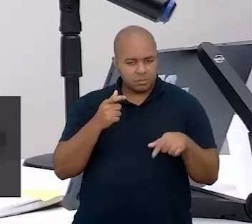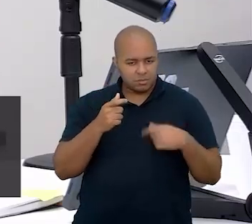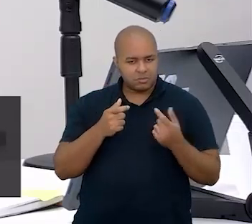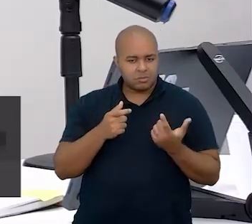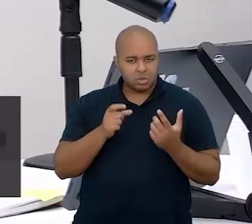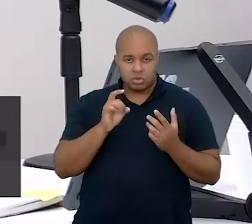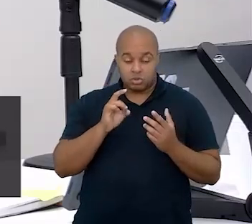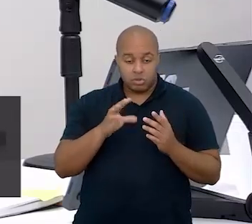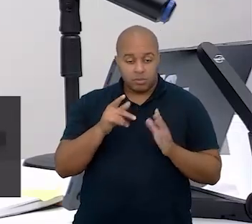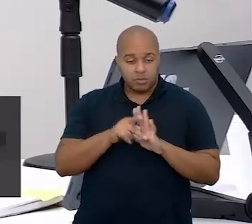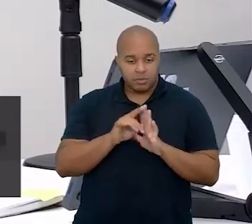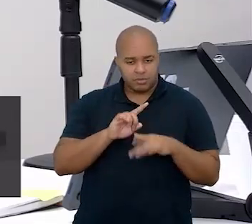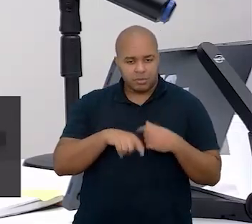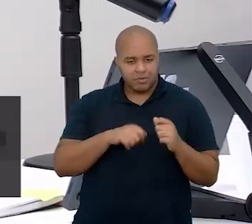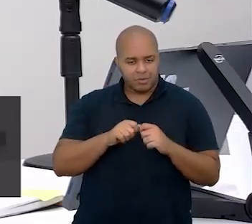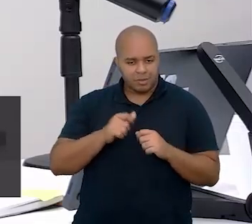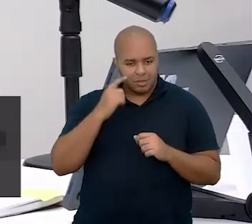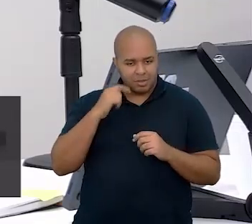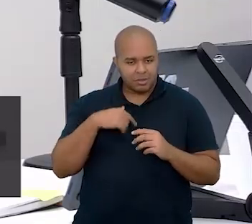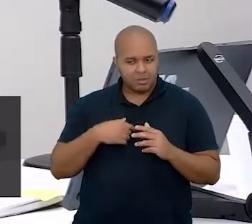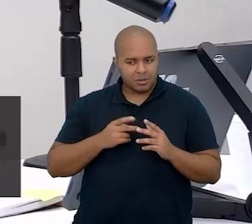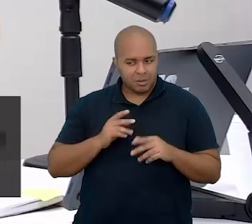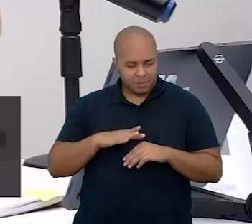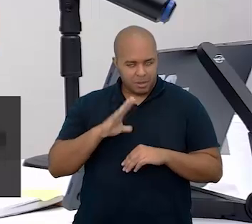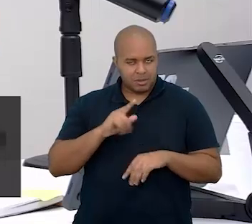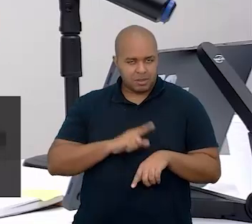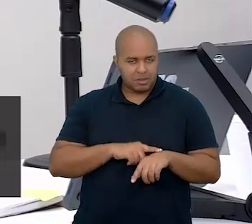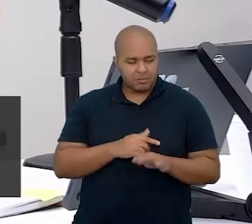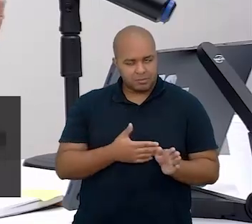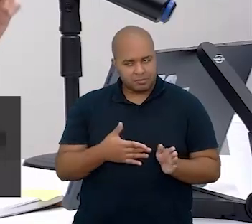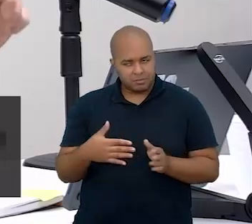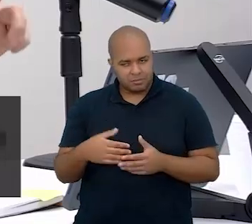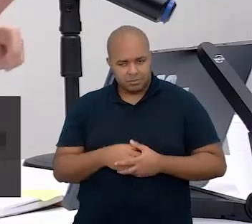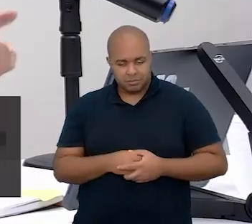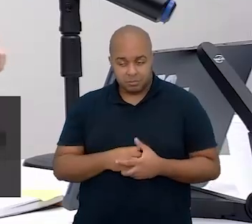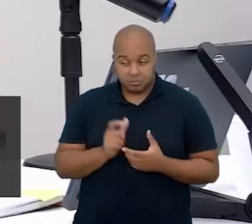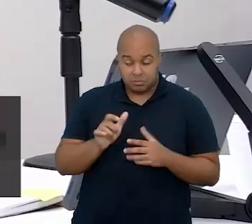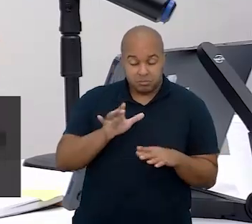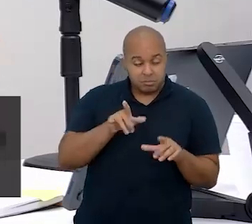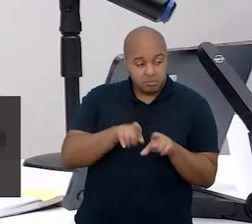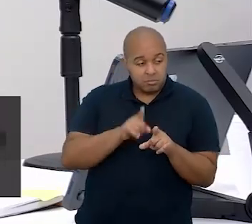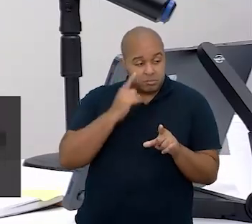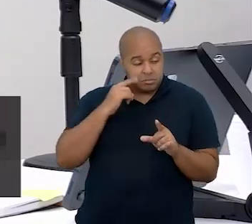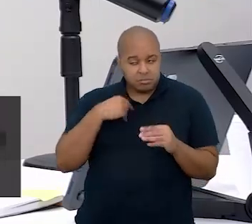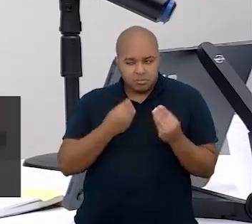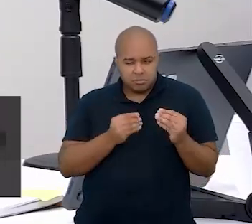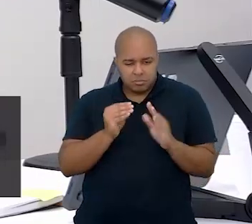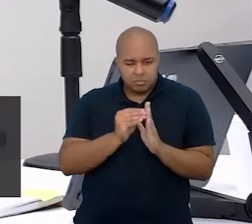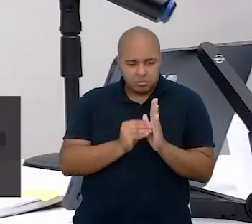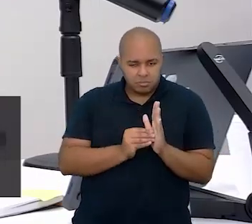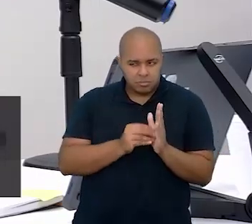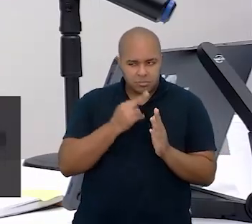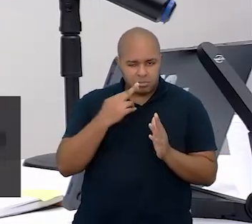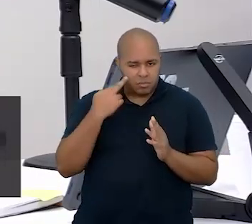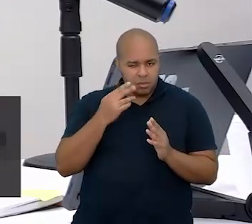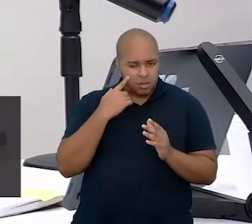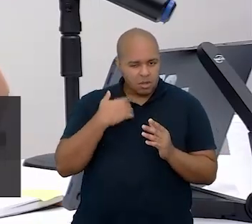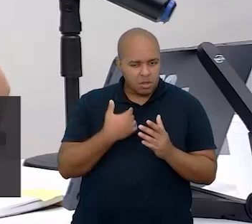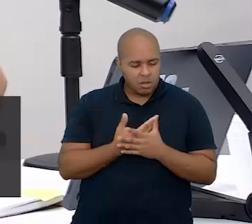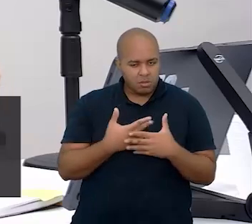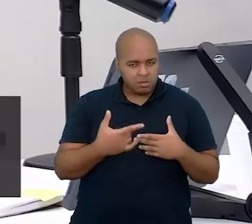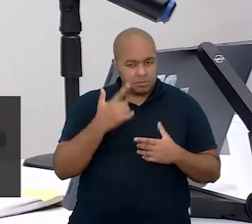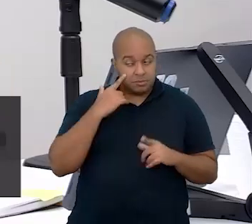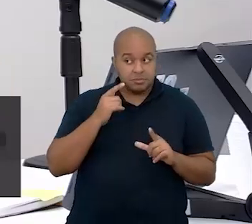depois, só para fazê-la durar mais. E eis-me com aquela coisa cor de rosa de aparência tão